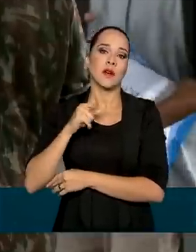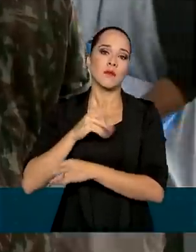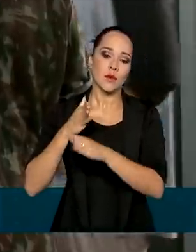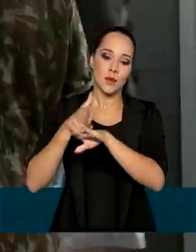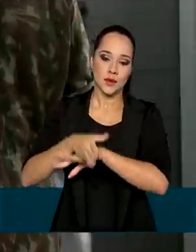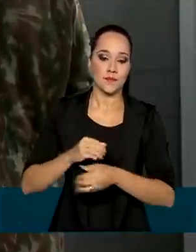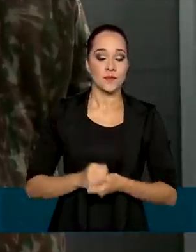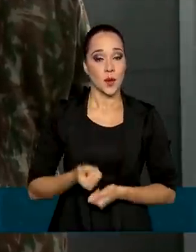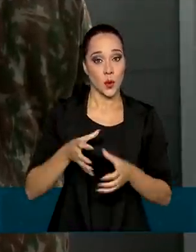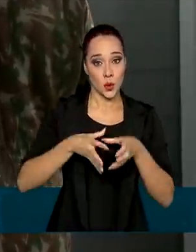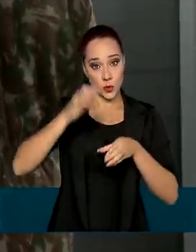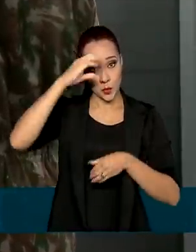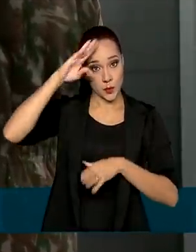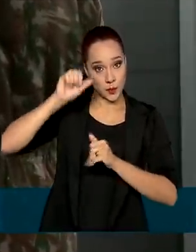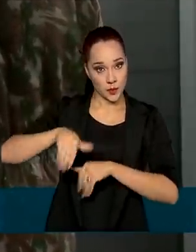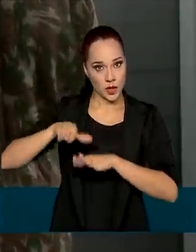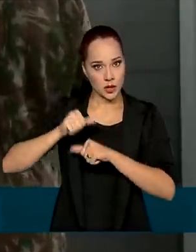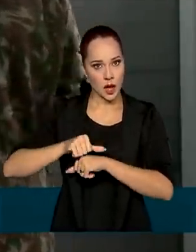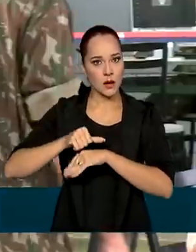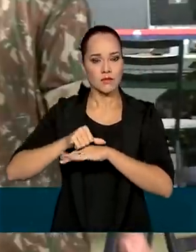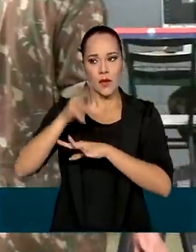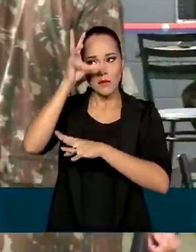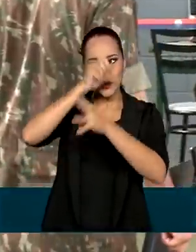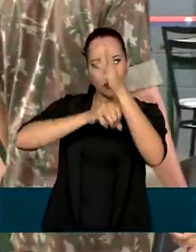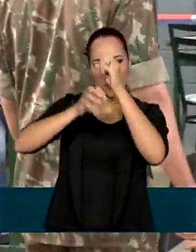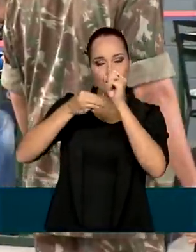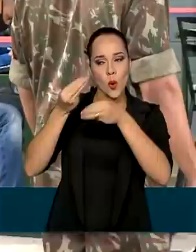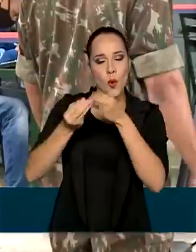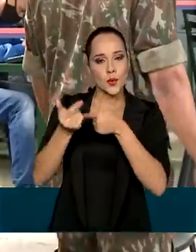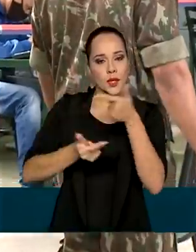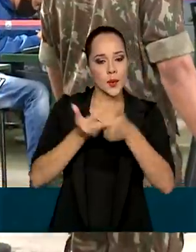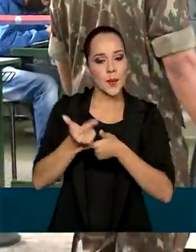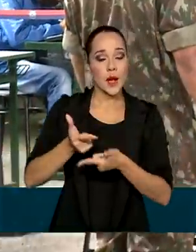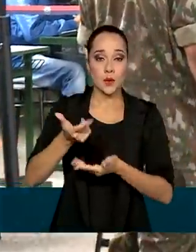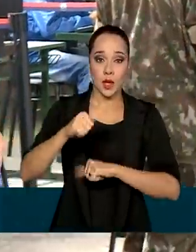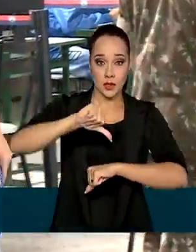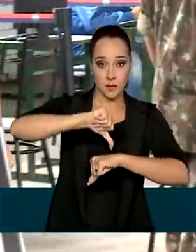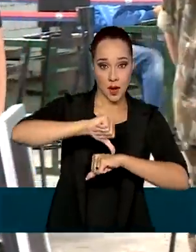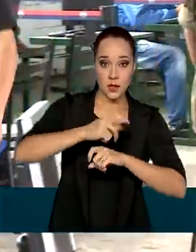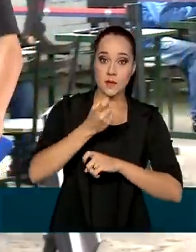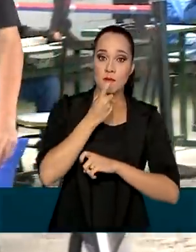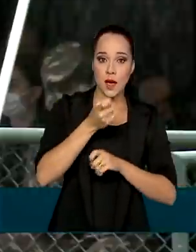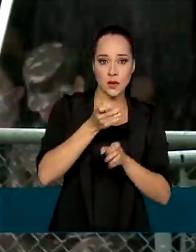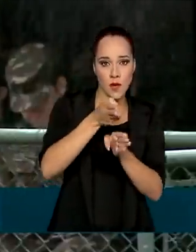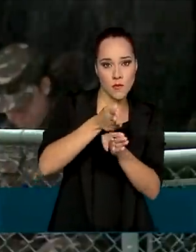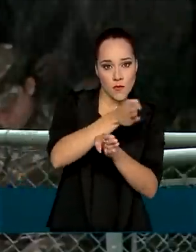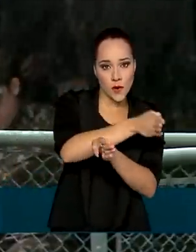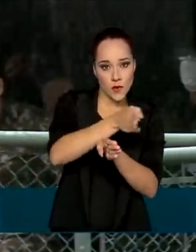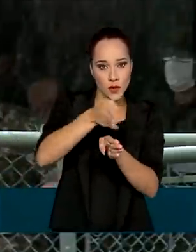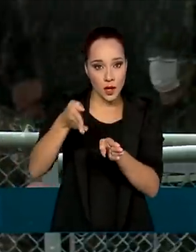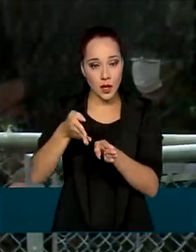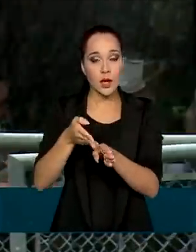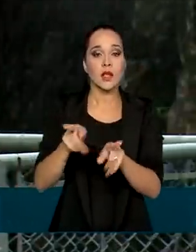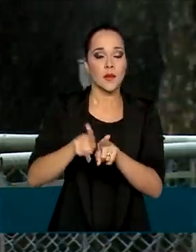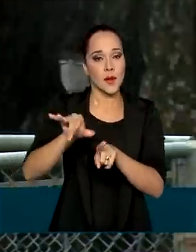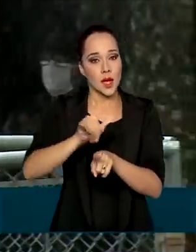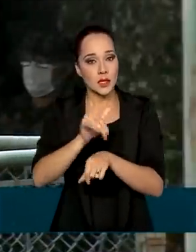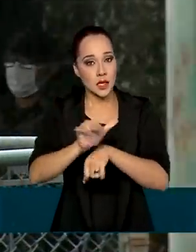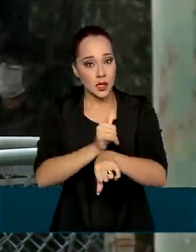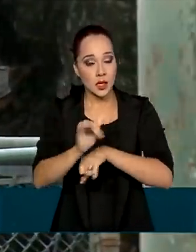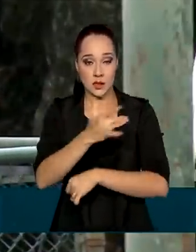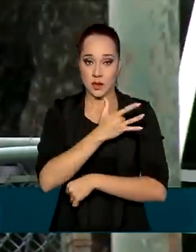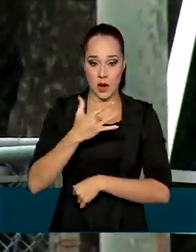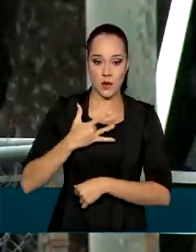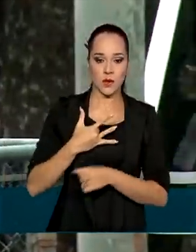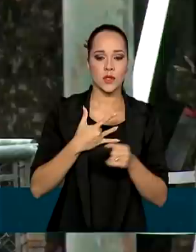intervir. Os militares recebem informações sobre o funcionamento das bases próximas à fronteira, ações de saúde e